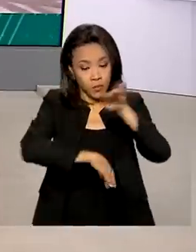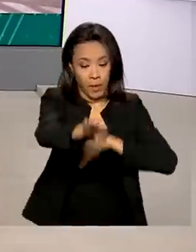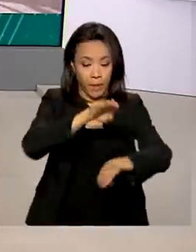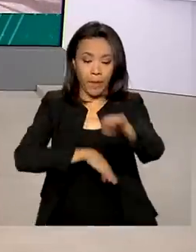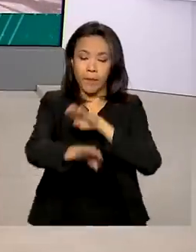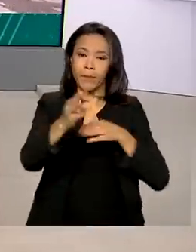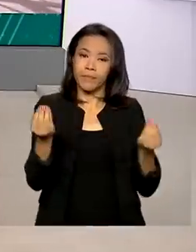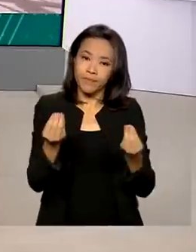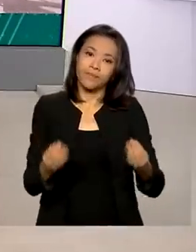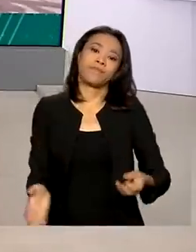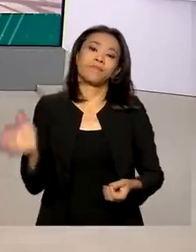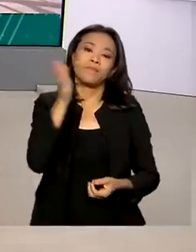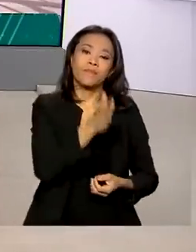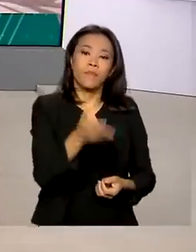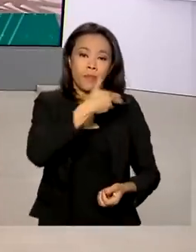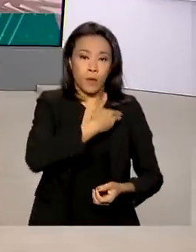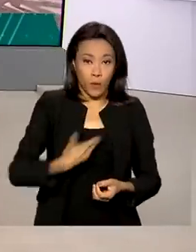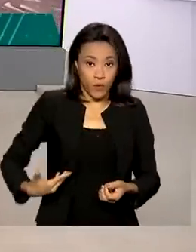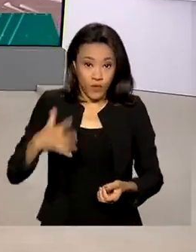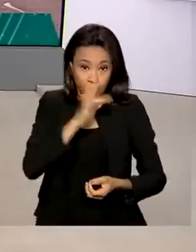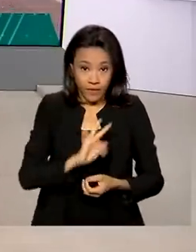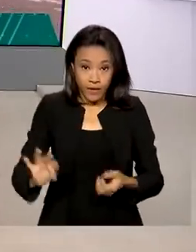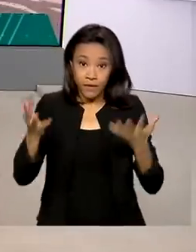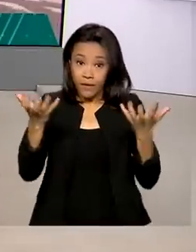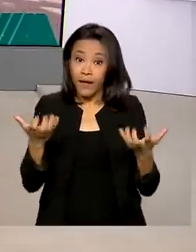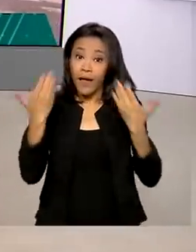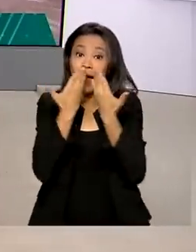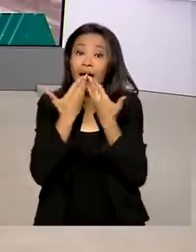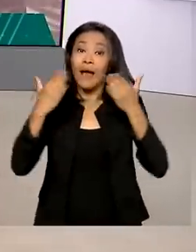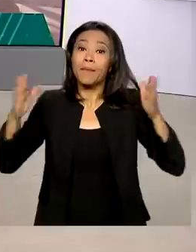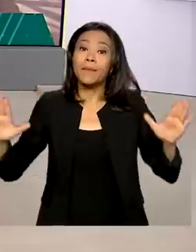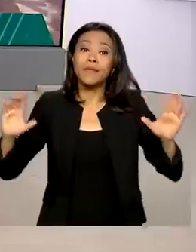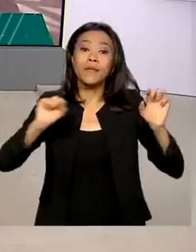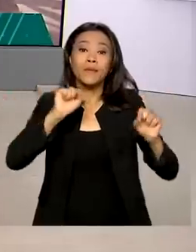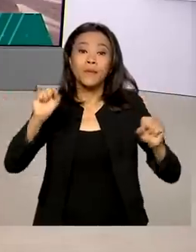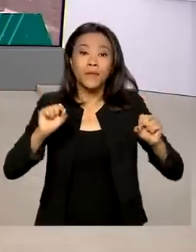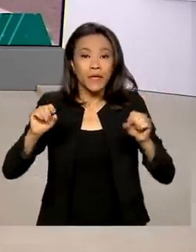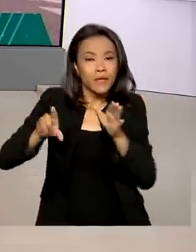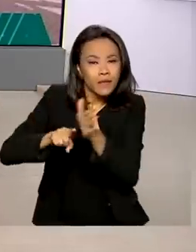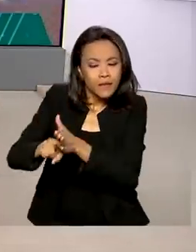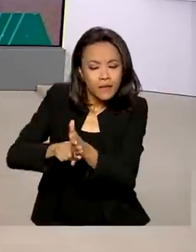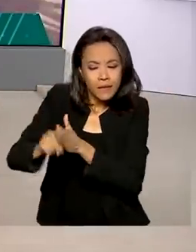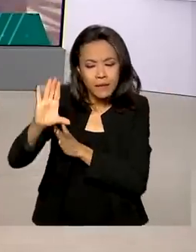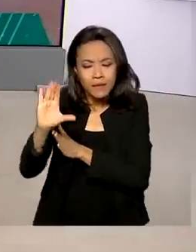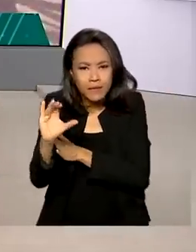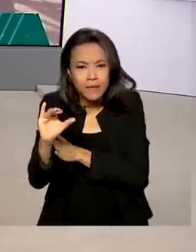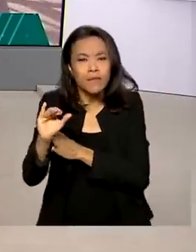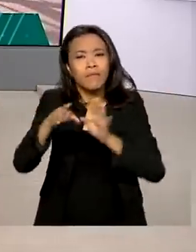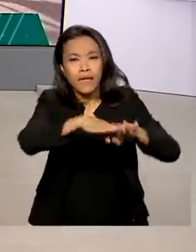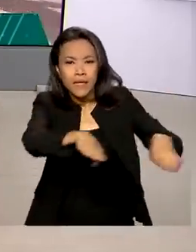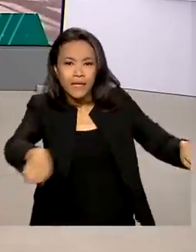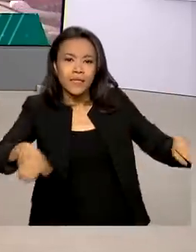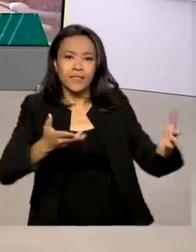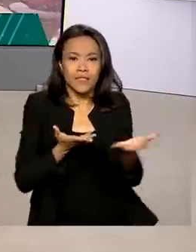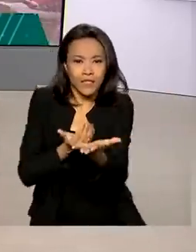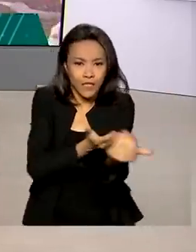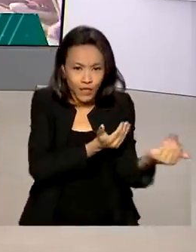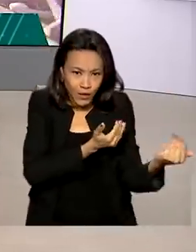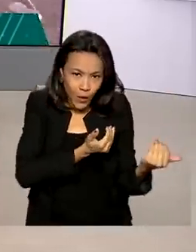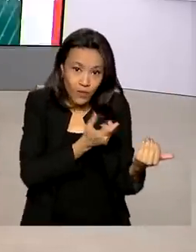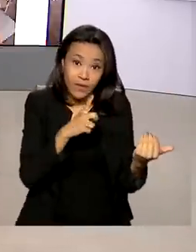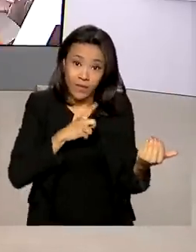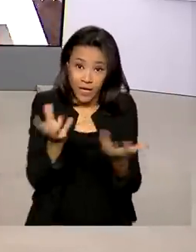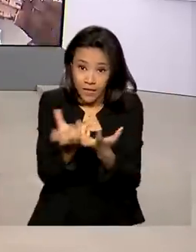O governo federal quer abrir as portas do mundo científico a crianças e jovens de famílias beneficiárias do